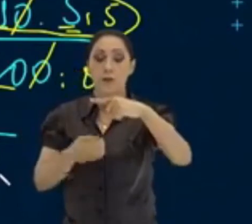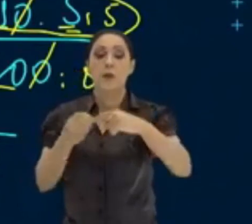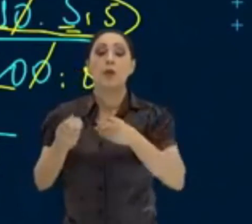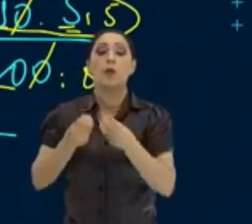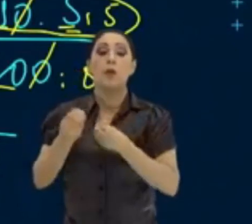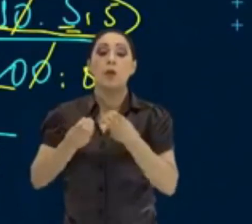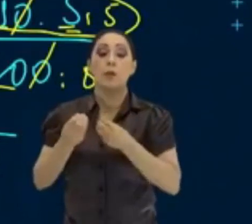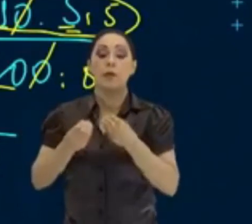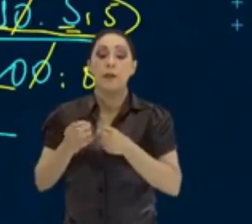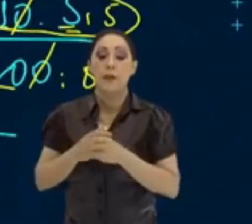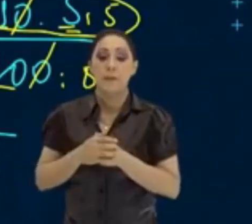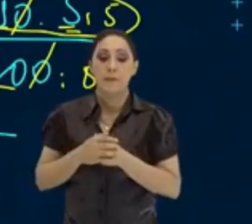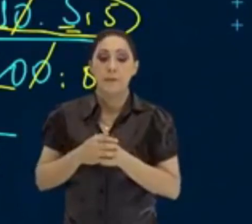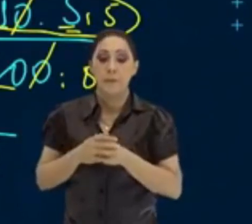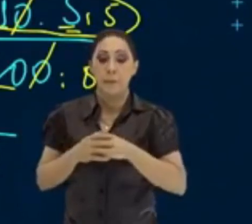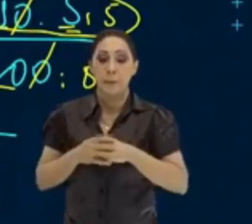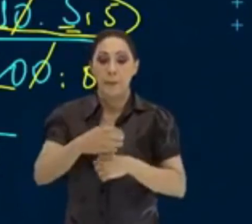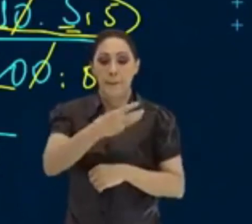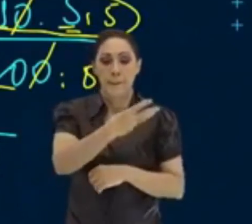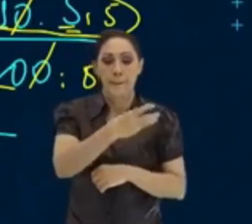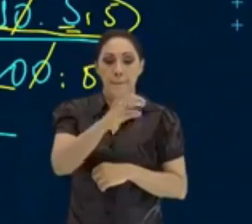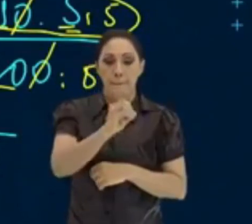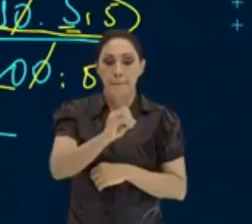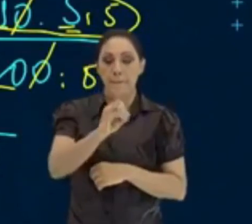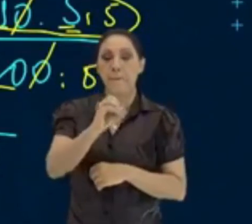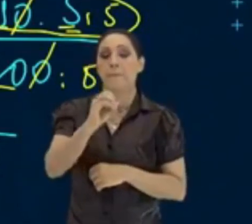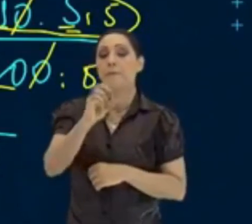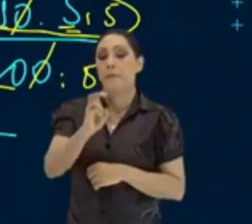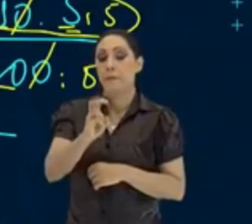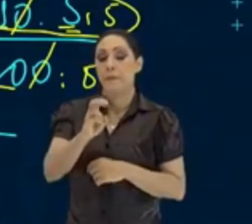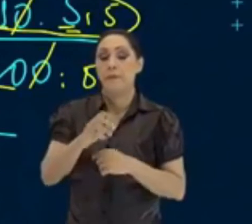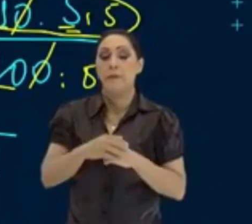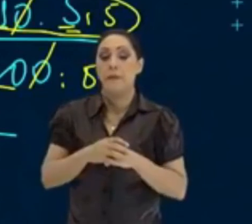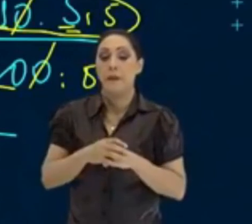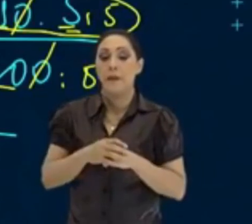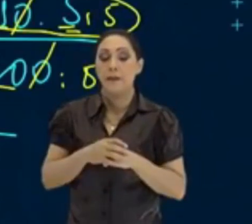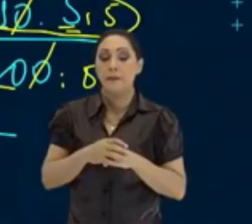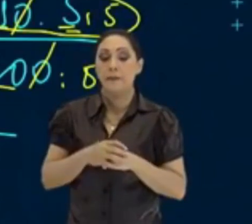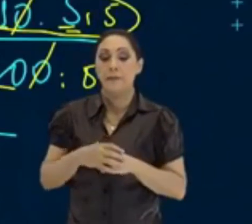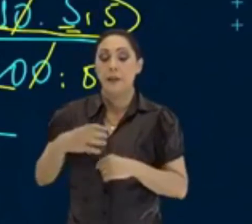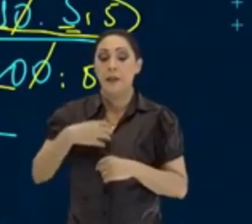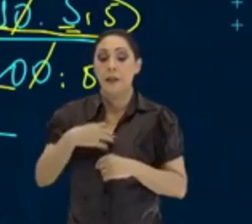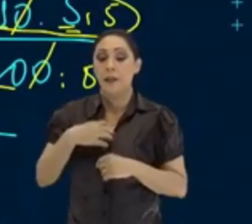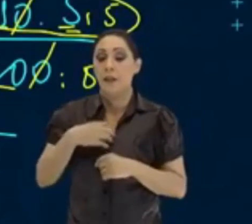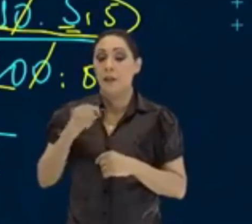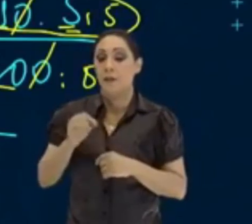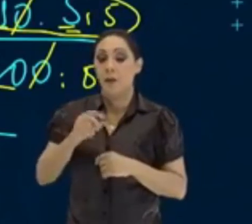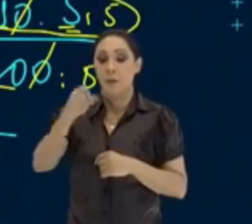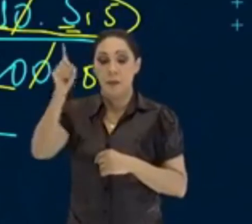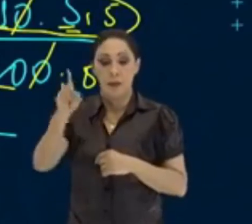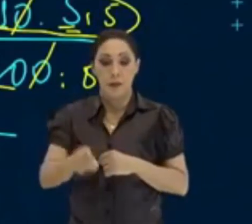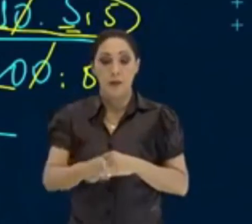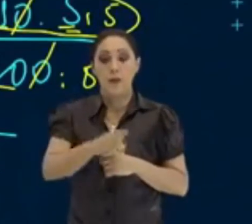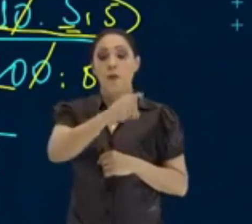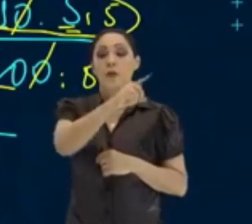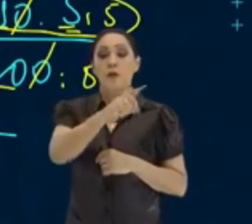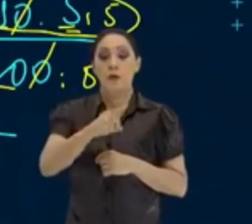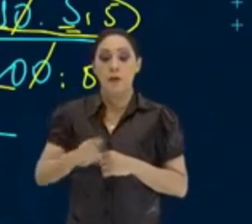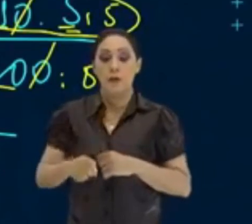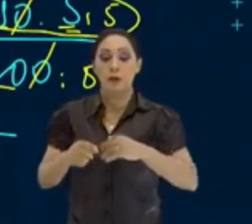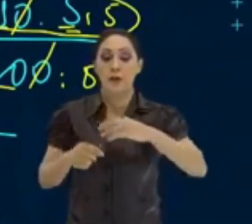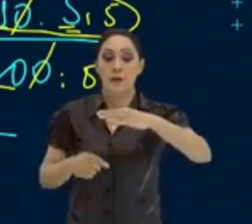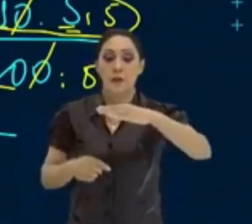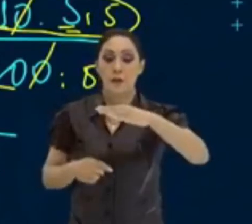Coloca um 1zinho bem aqui, que não vai ter nenhum problema. Agora, você faz a multiplicação em forma de... Em forma de X, gente. Muito bem.